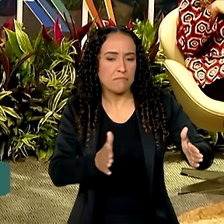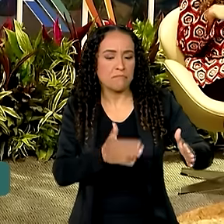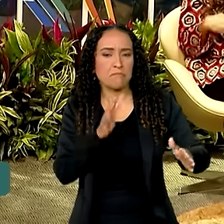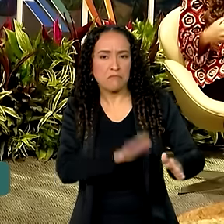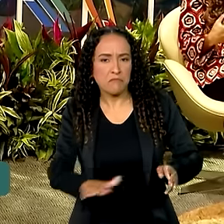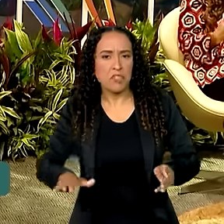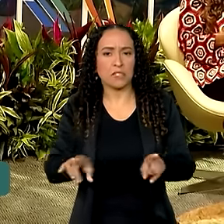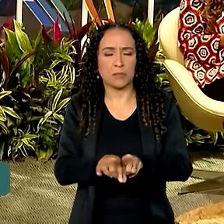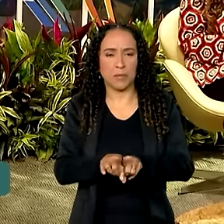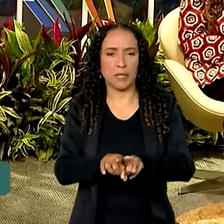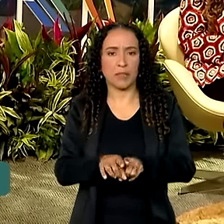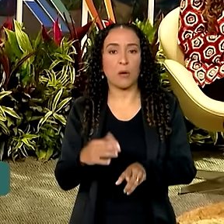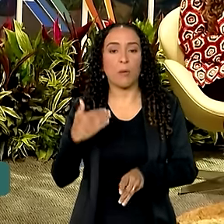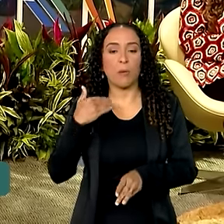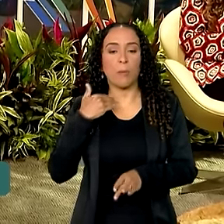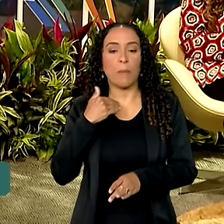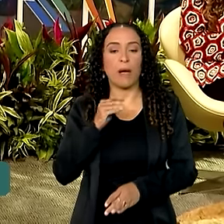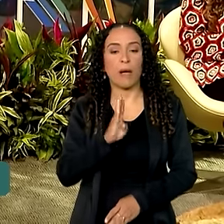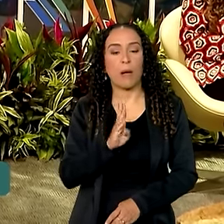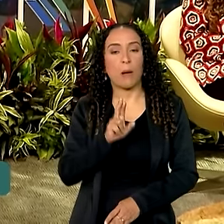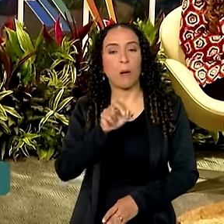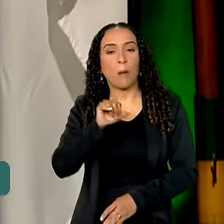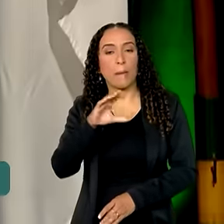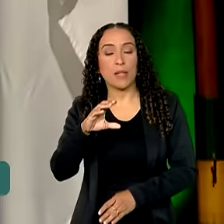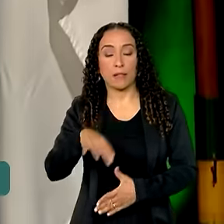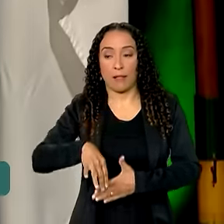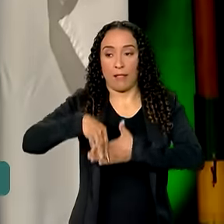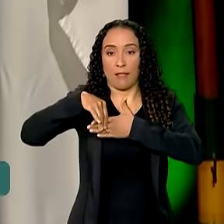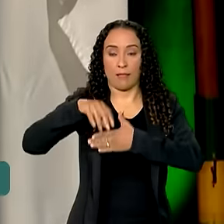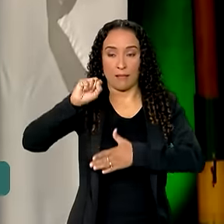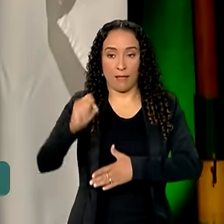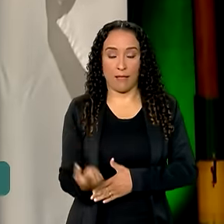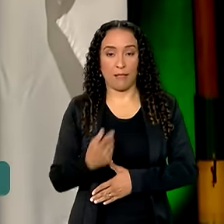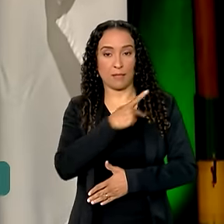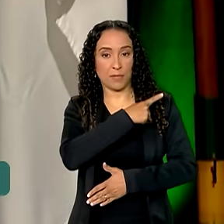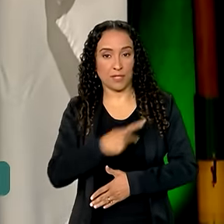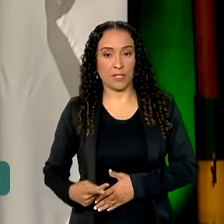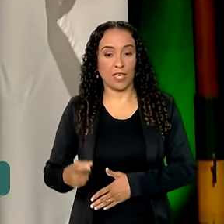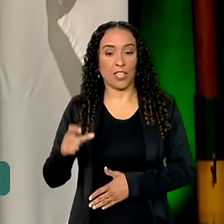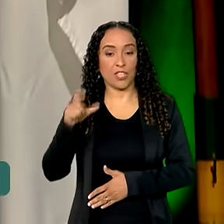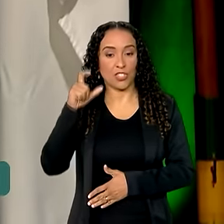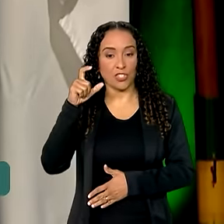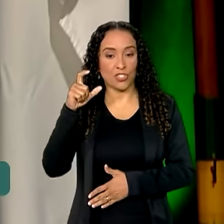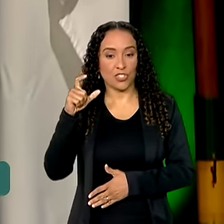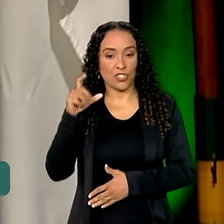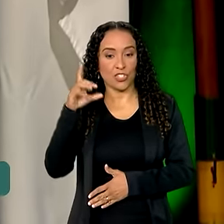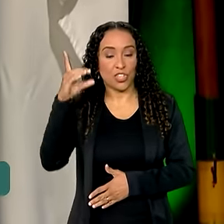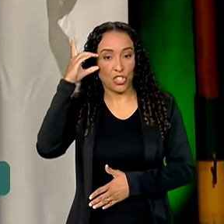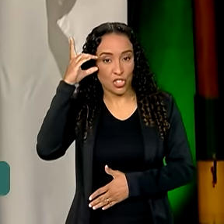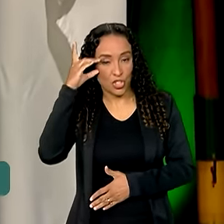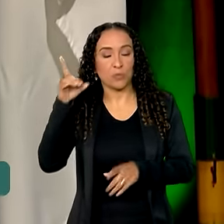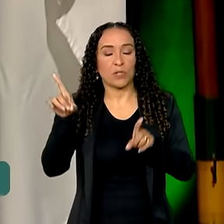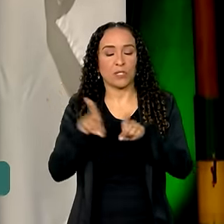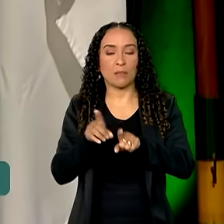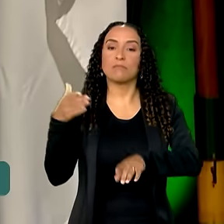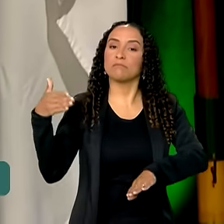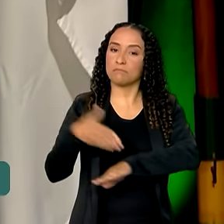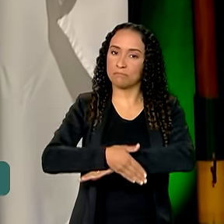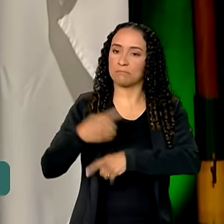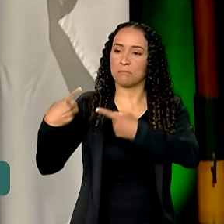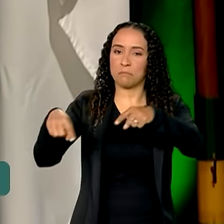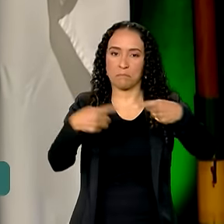idade também. O Banco dos BRICS, comandado pela ex-presidenta Dilma Rousseff, também participa das